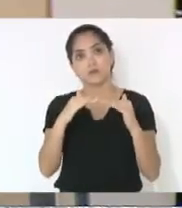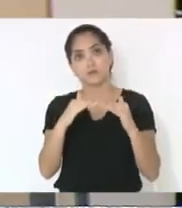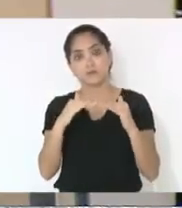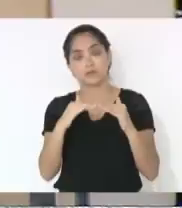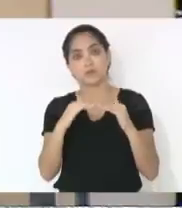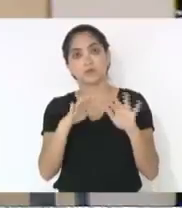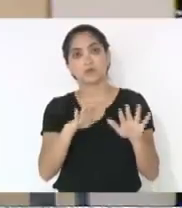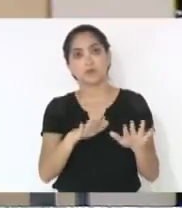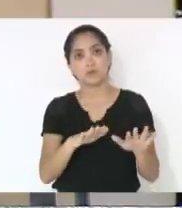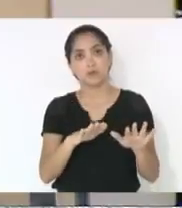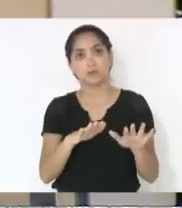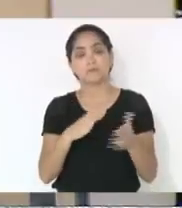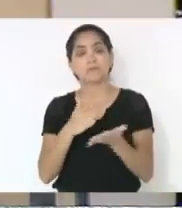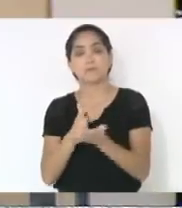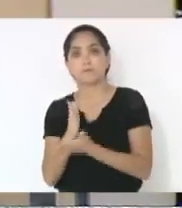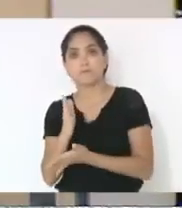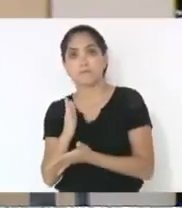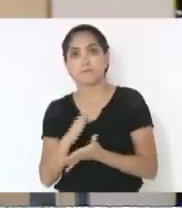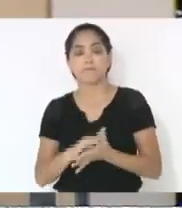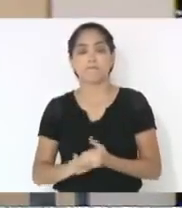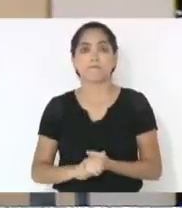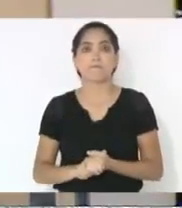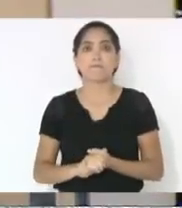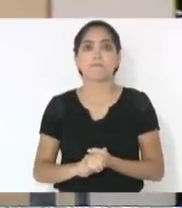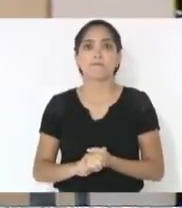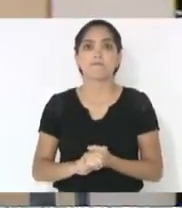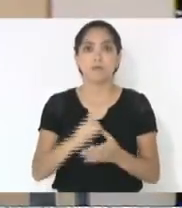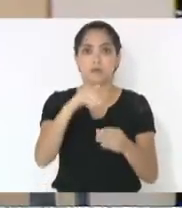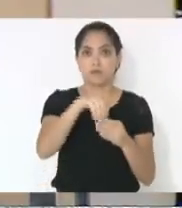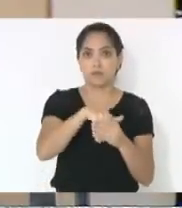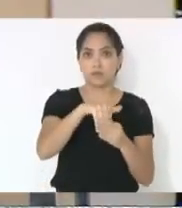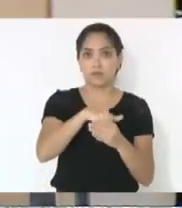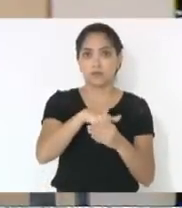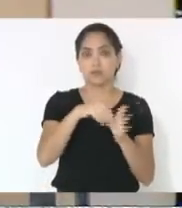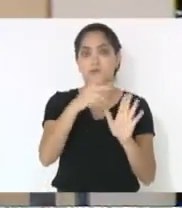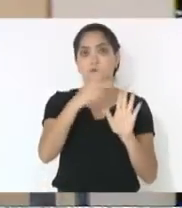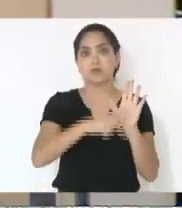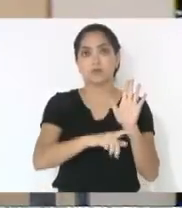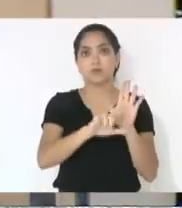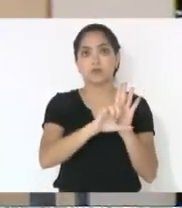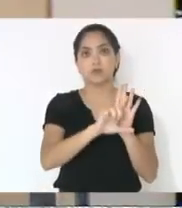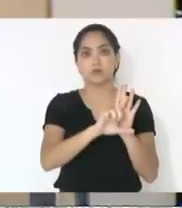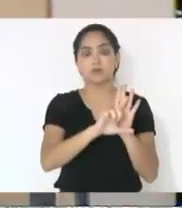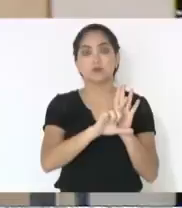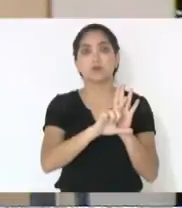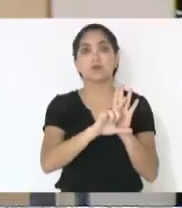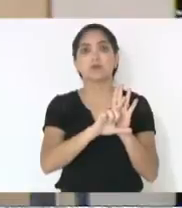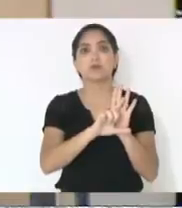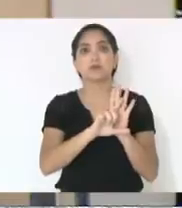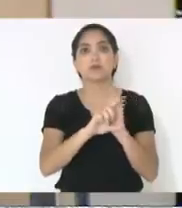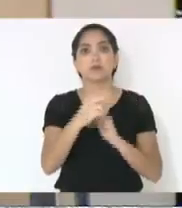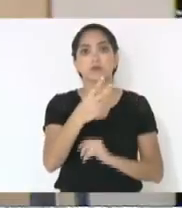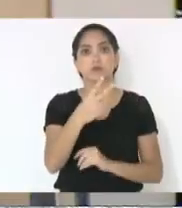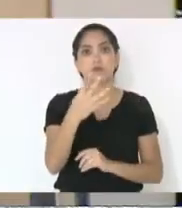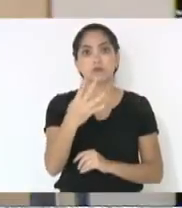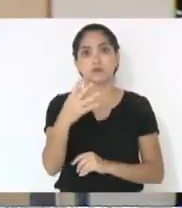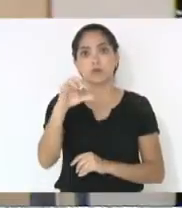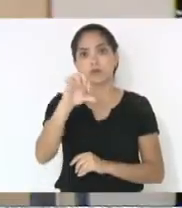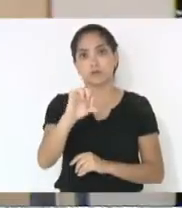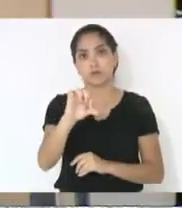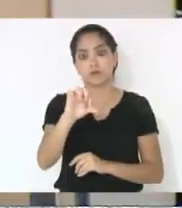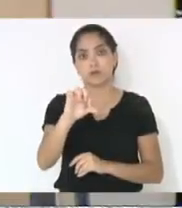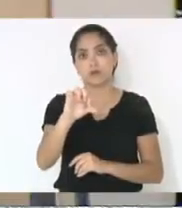permaneça com o sem-contro. Aprovado. Votação da redação final ao projeto de lei 249